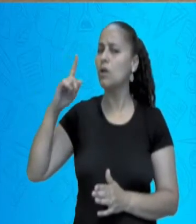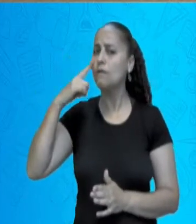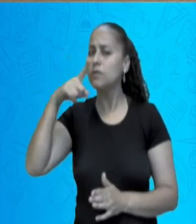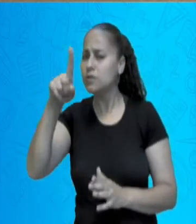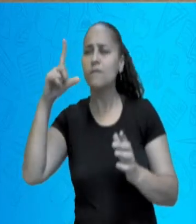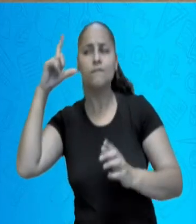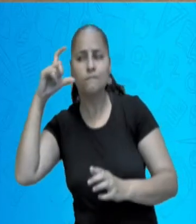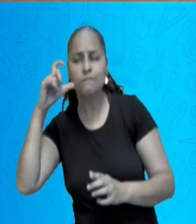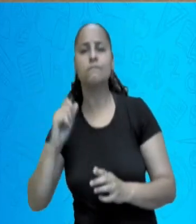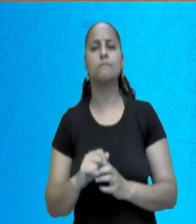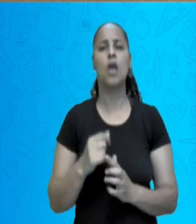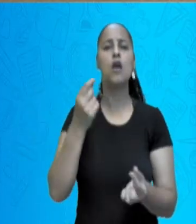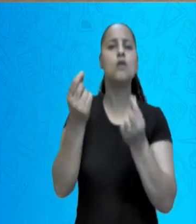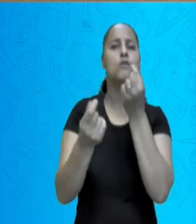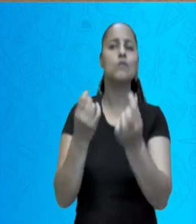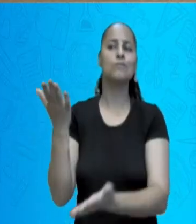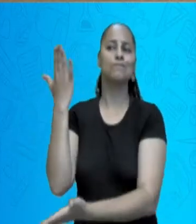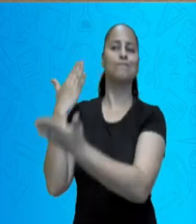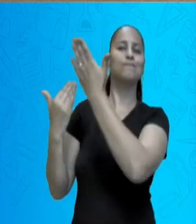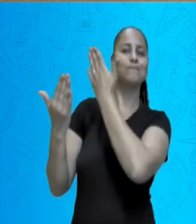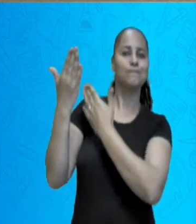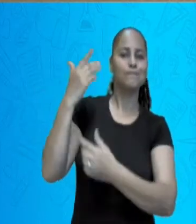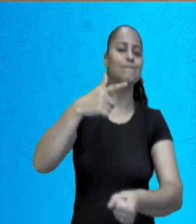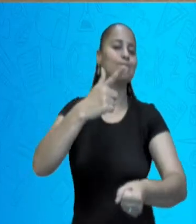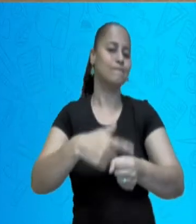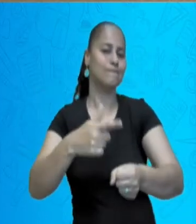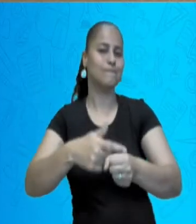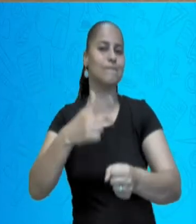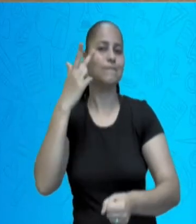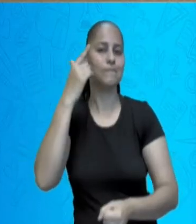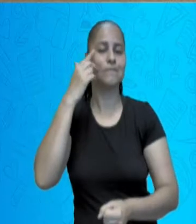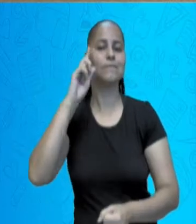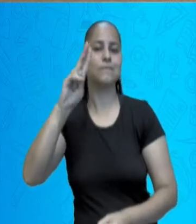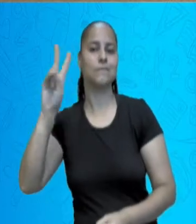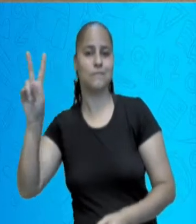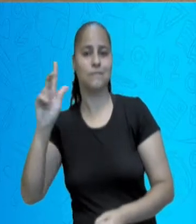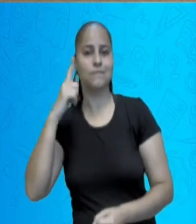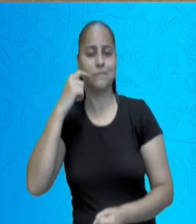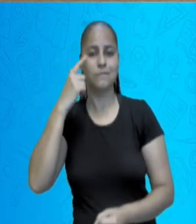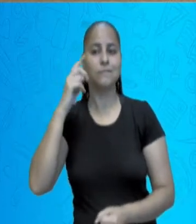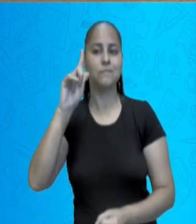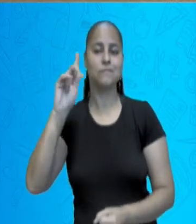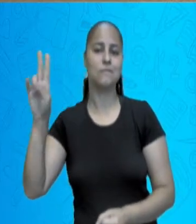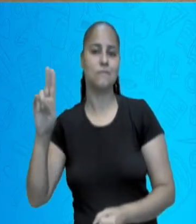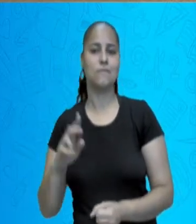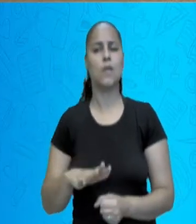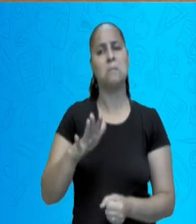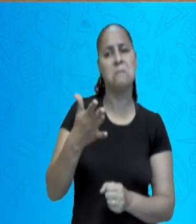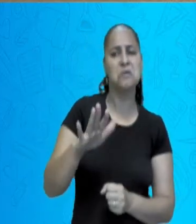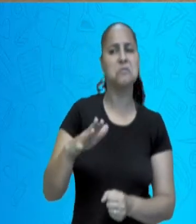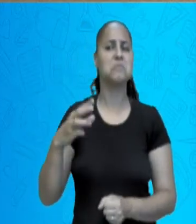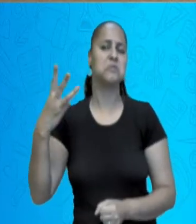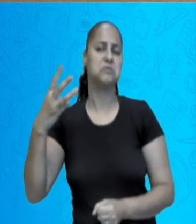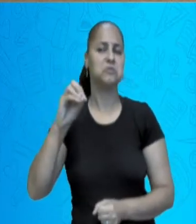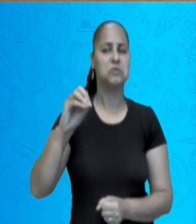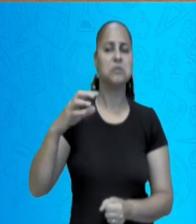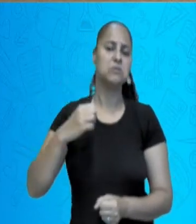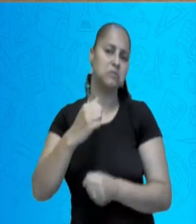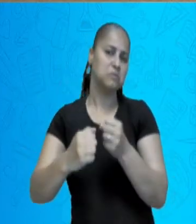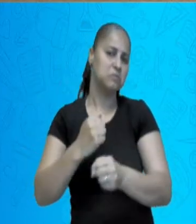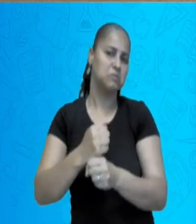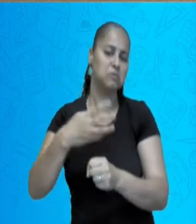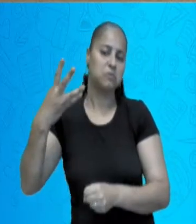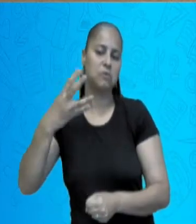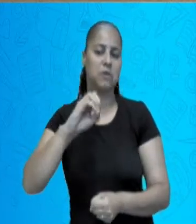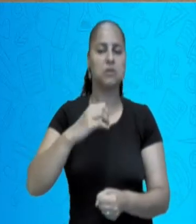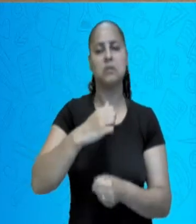ver a fotografia de como era a nossa cidade, nos meados dos anos 30, 40, 50, e como ela veio